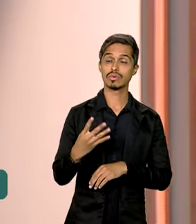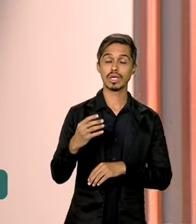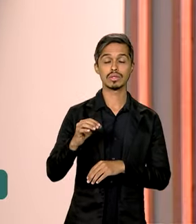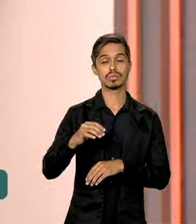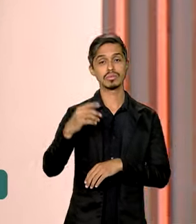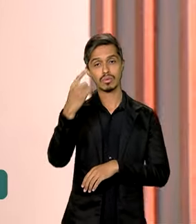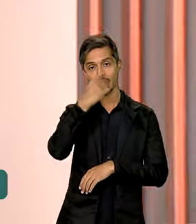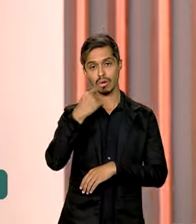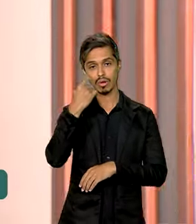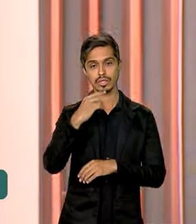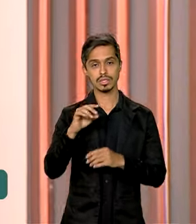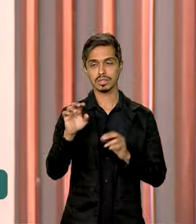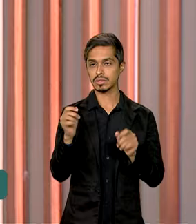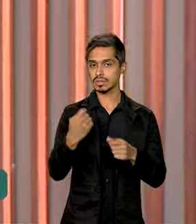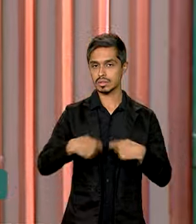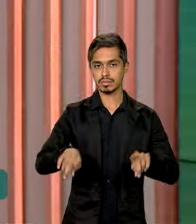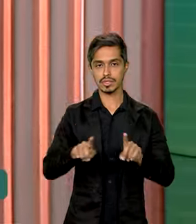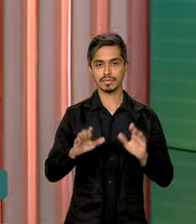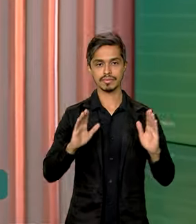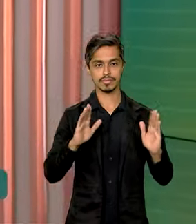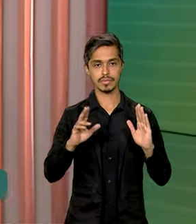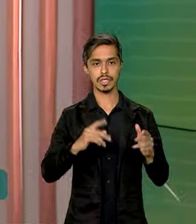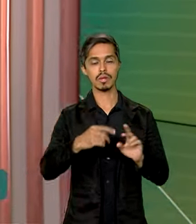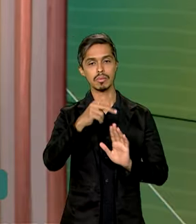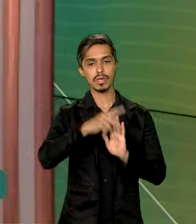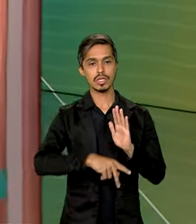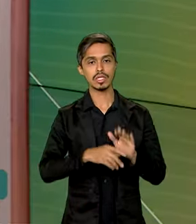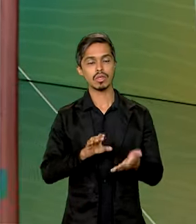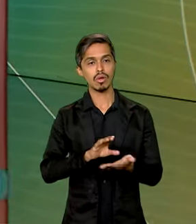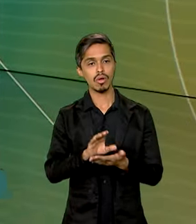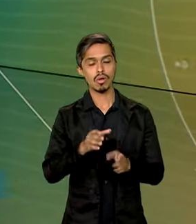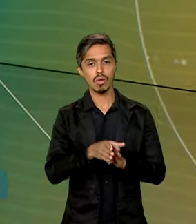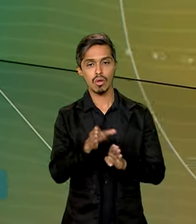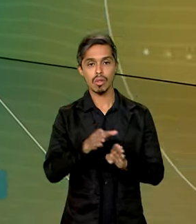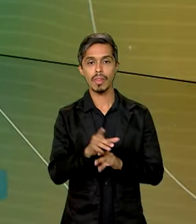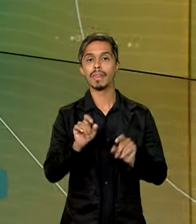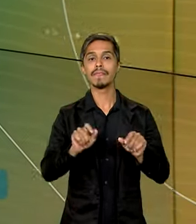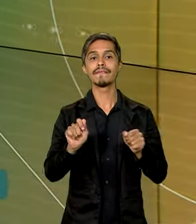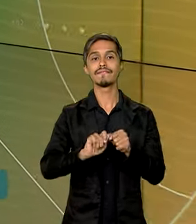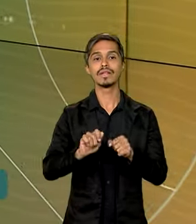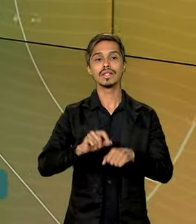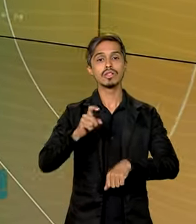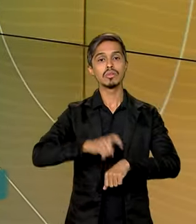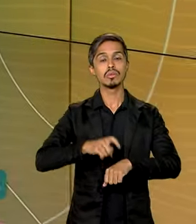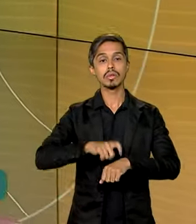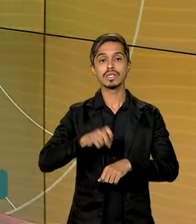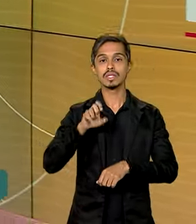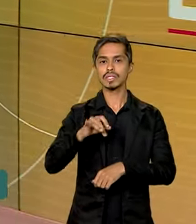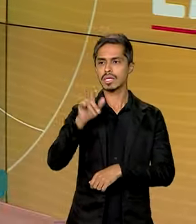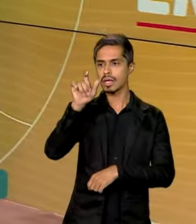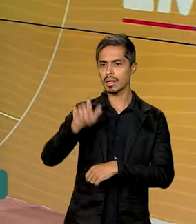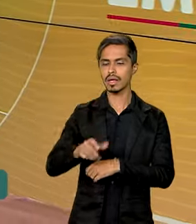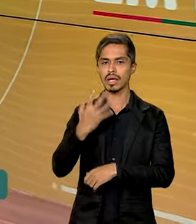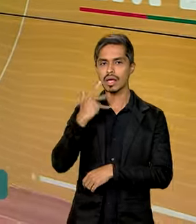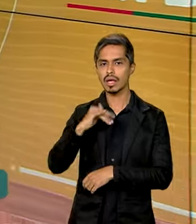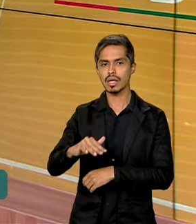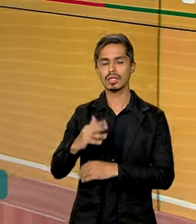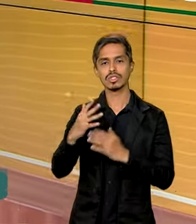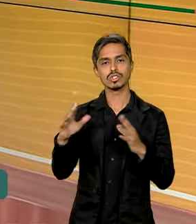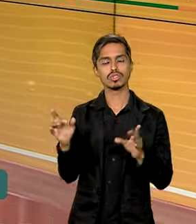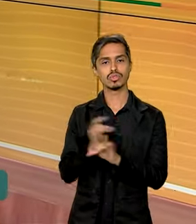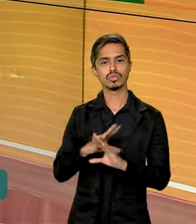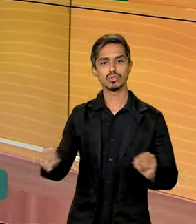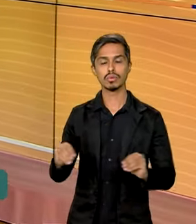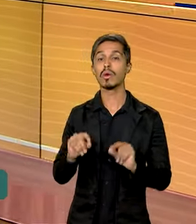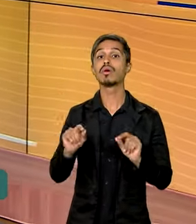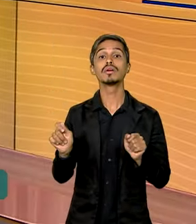Com esse tema, uma campanha orienta e alerta famílias sobre o que fazer no caso de desaparecimento de crianças. Do Rio